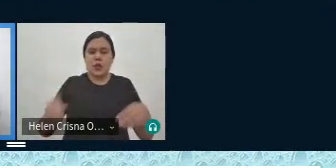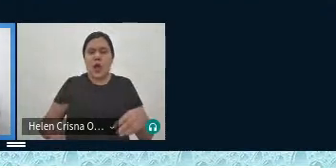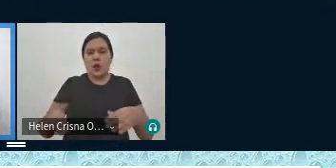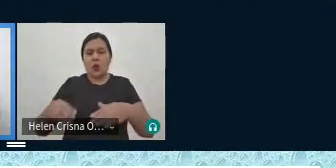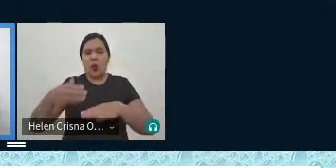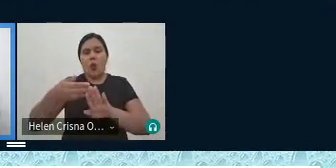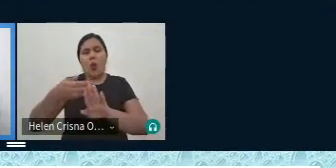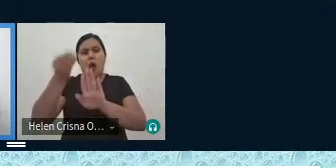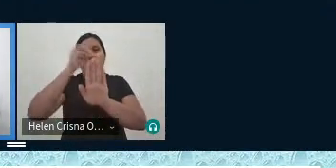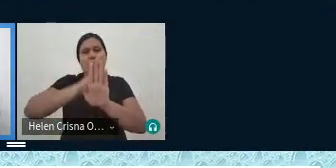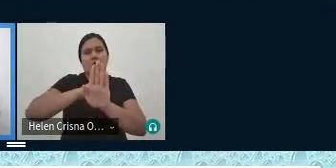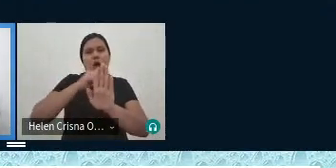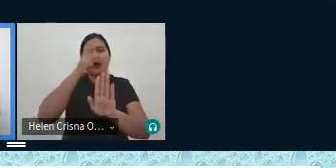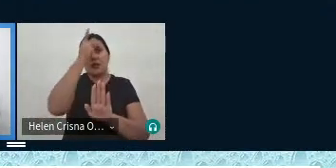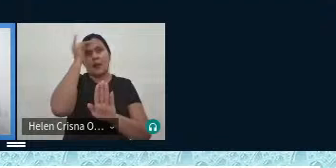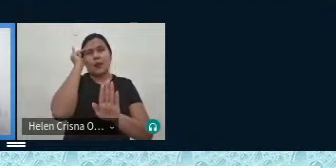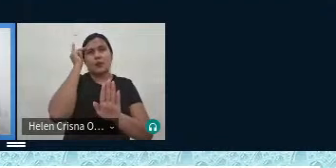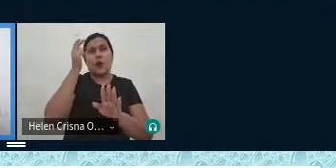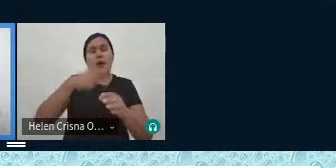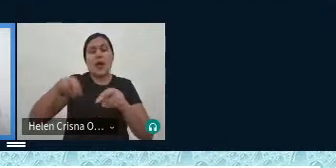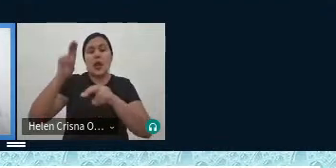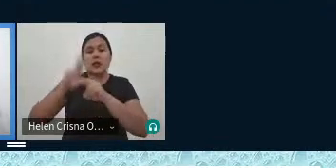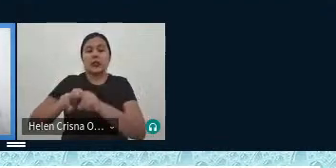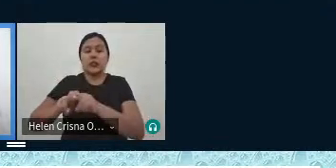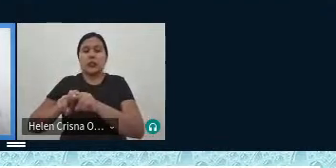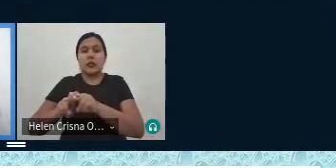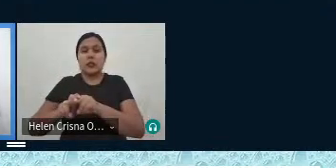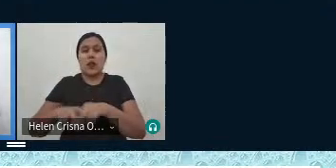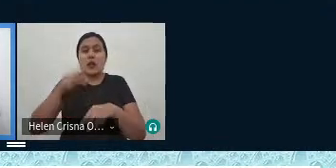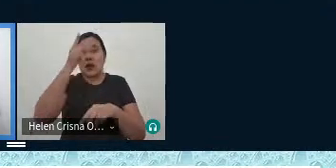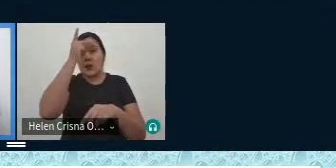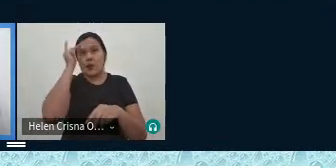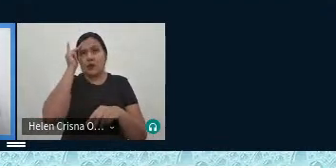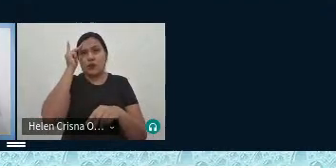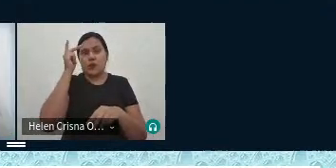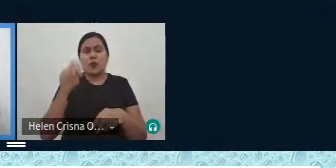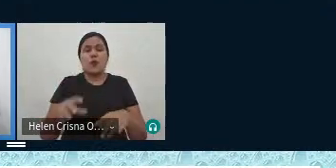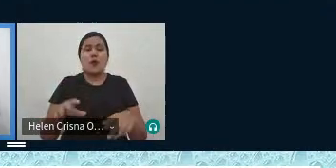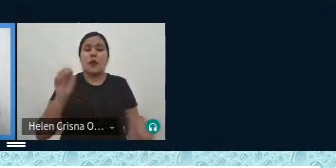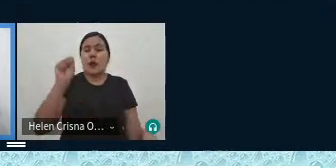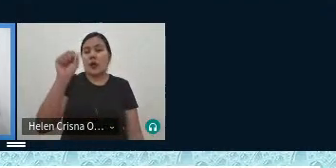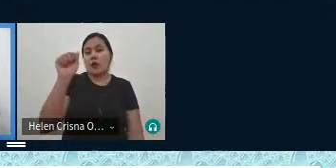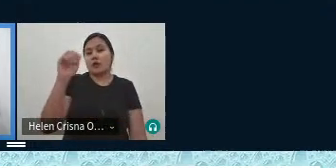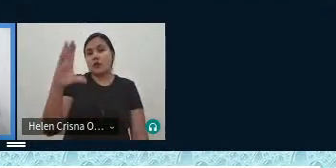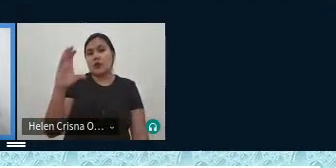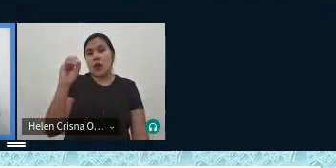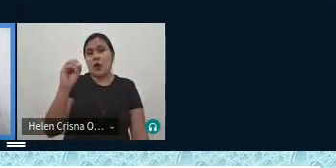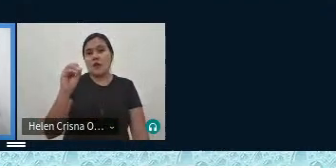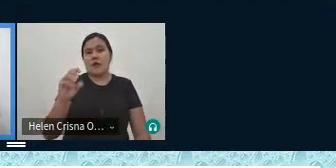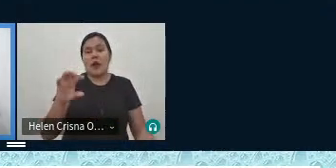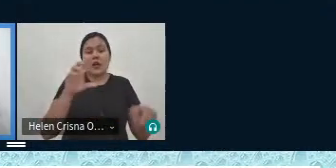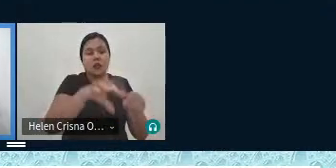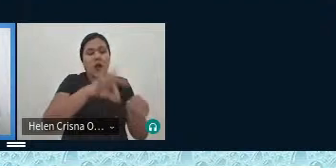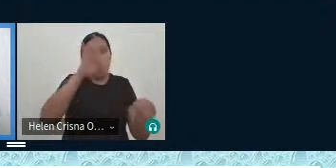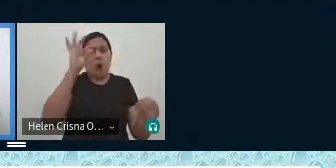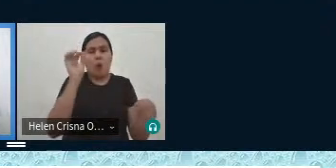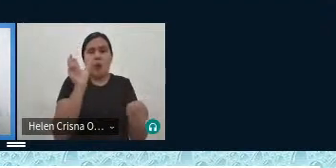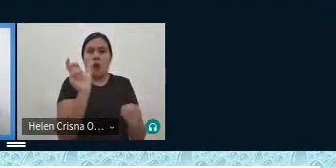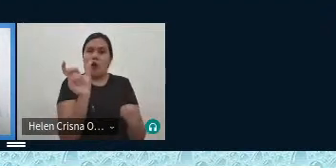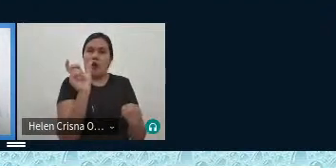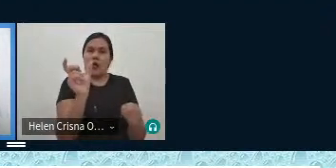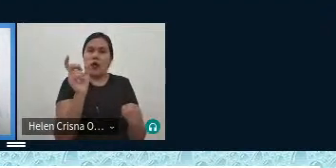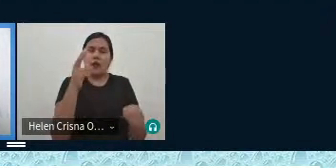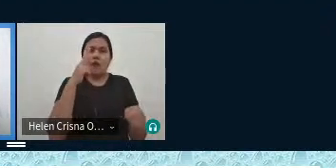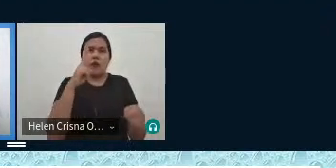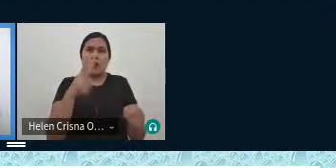pessoa e ela volta para o lugar dela a pessoa vai pegar o saco vai tirar uma palavra de lá e vai